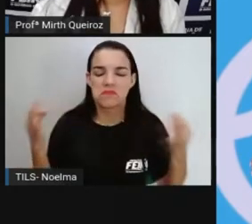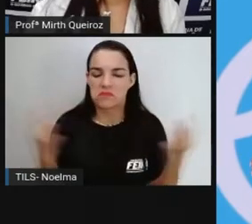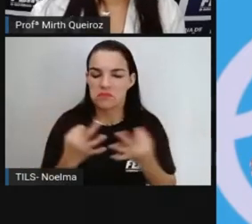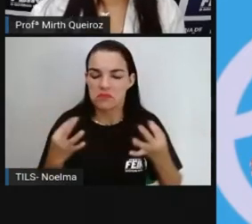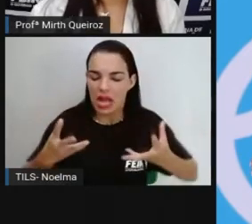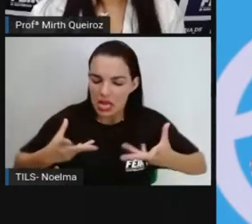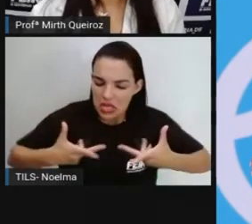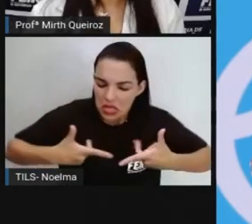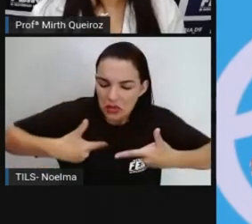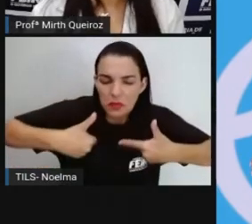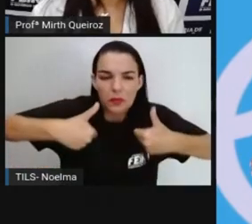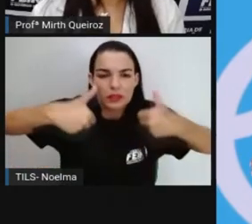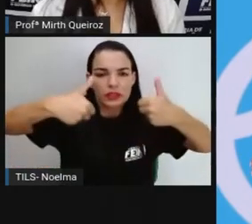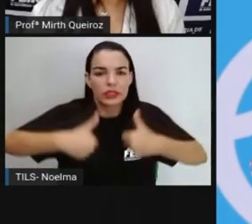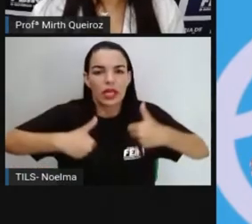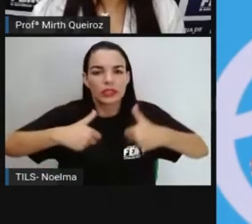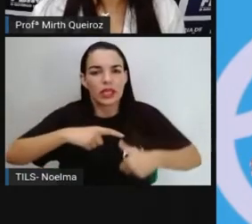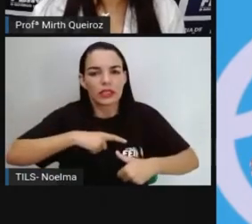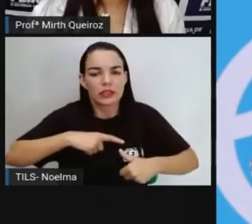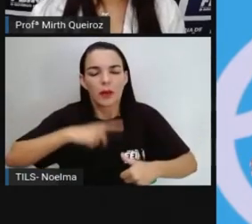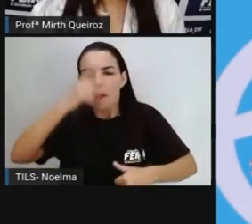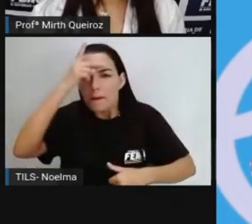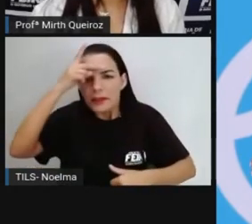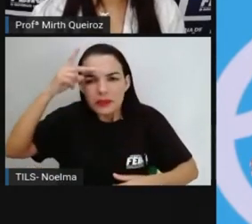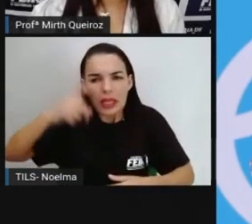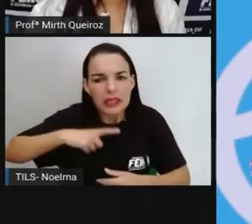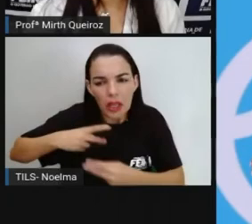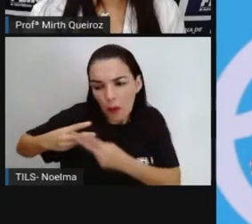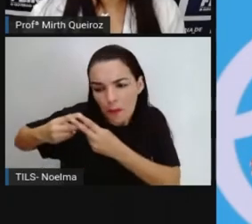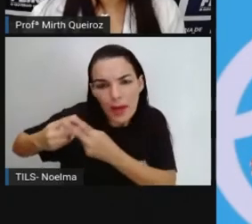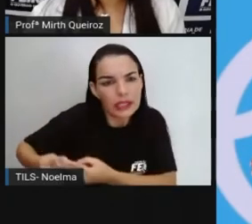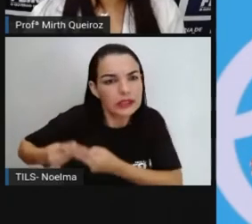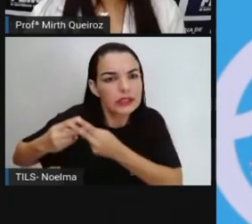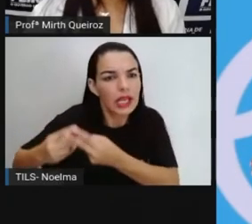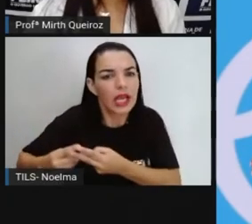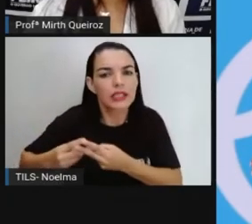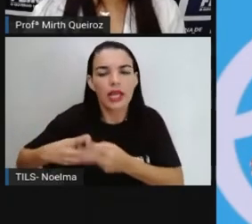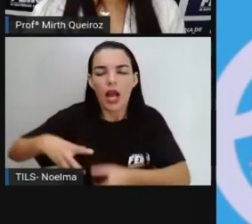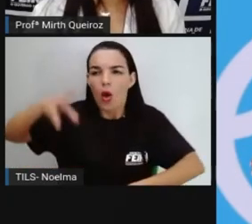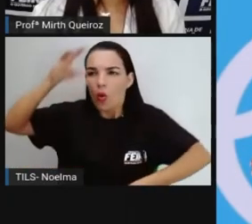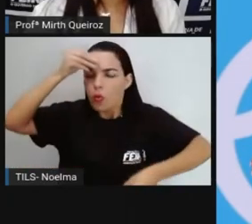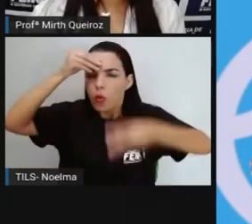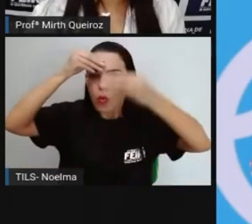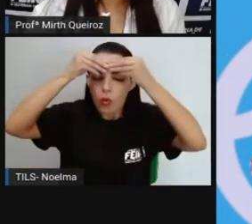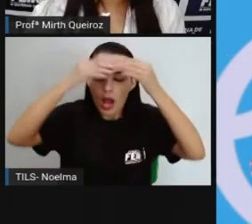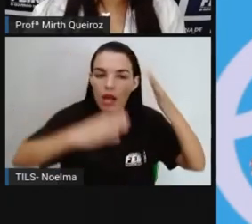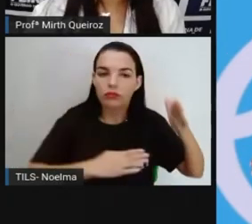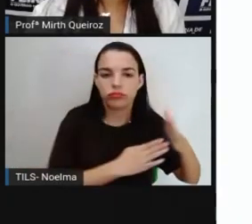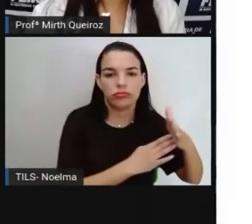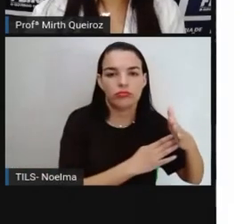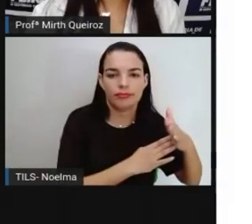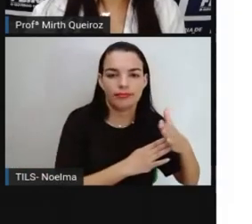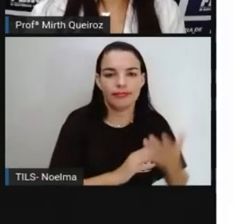quanto ela é Uma pessoa resiliente Uma pessoa que compreende As suas limitações